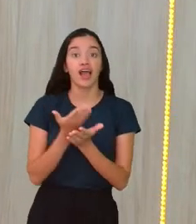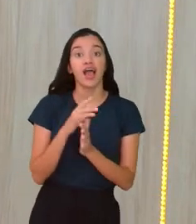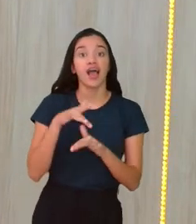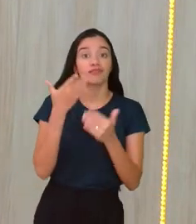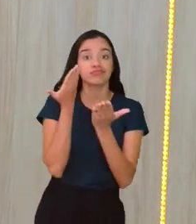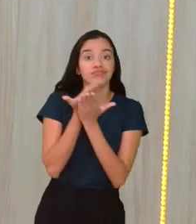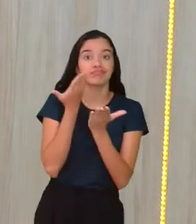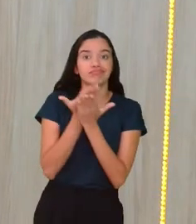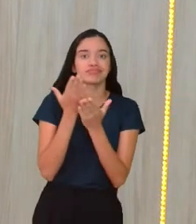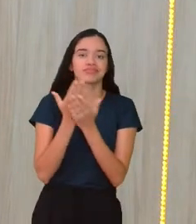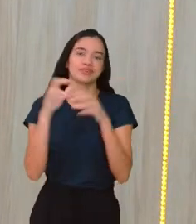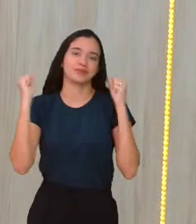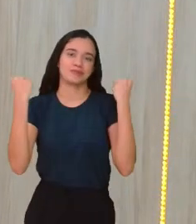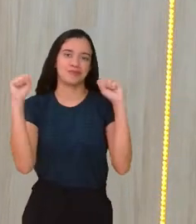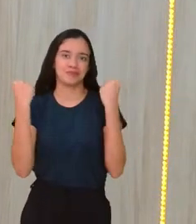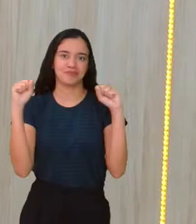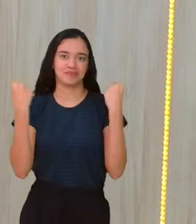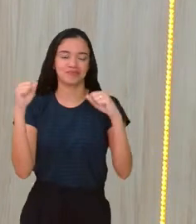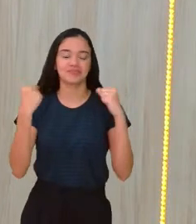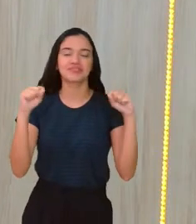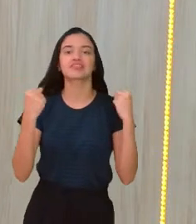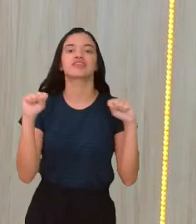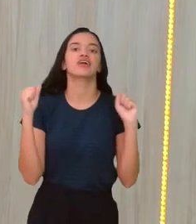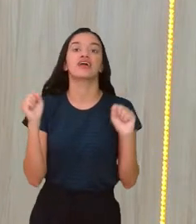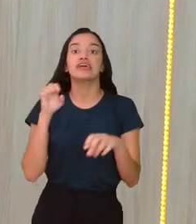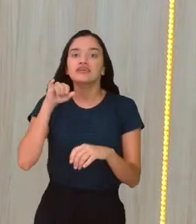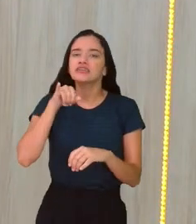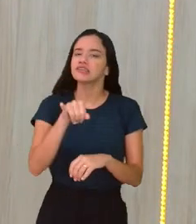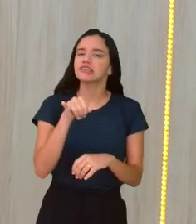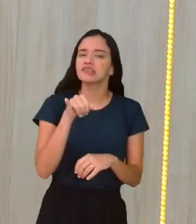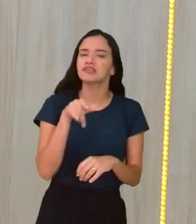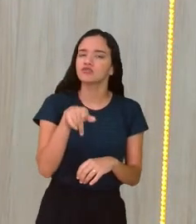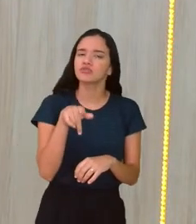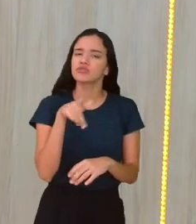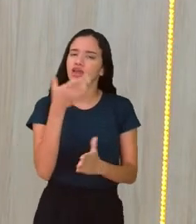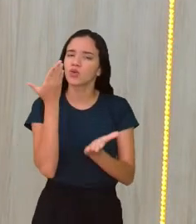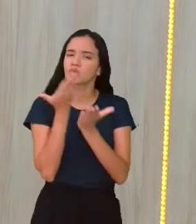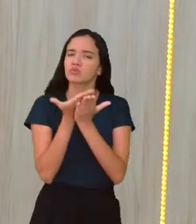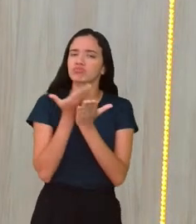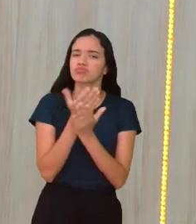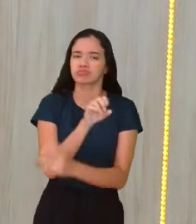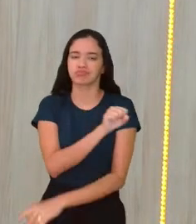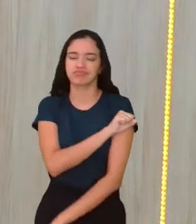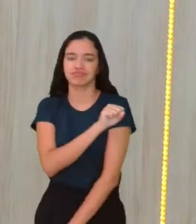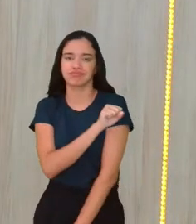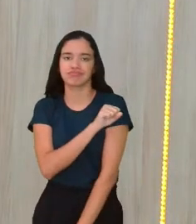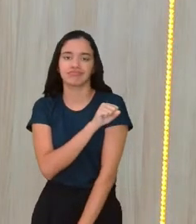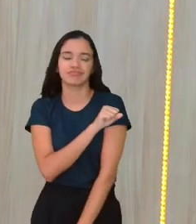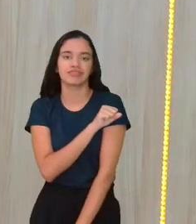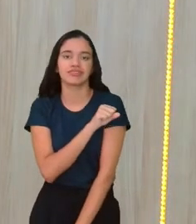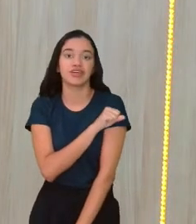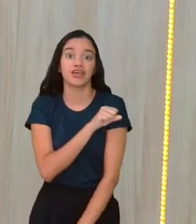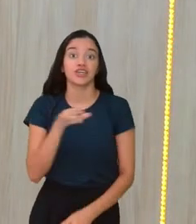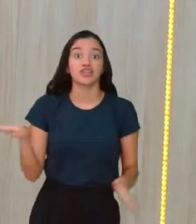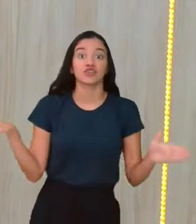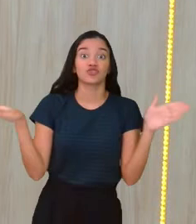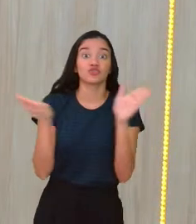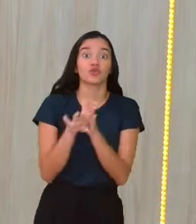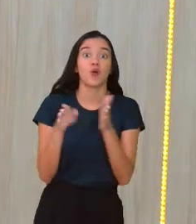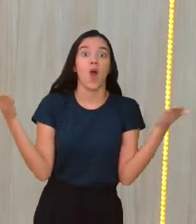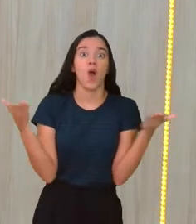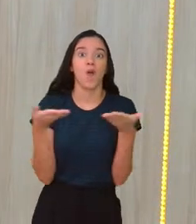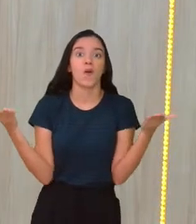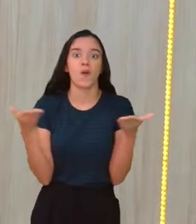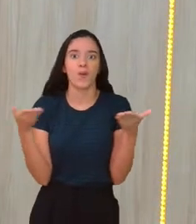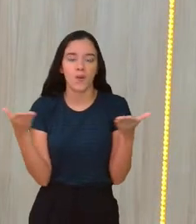e bem-vindas a mais uma aula de Educação Física. Se você, estudante do oitavo ano, está chegando agora,